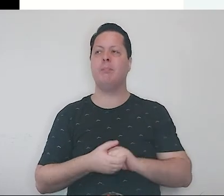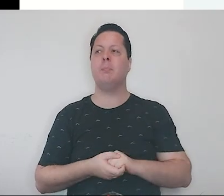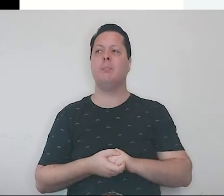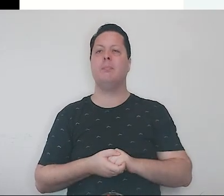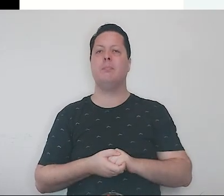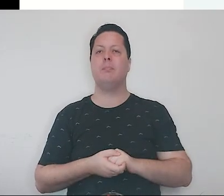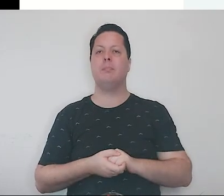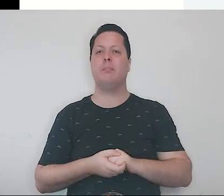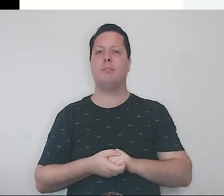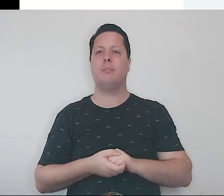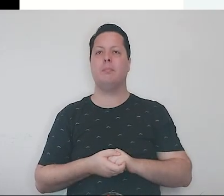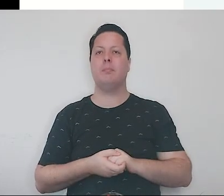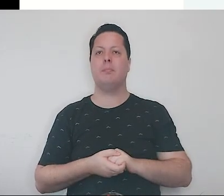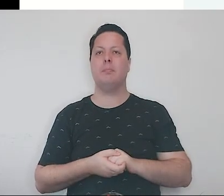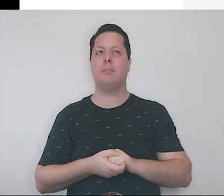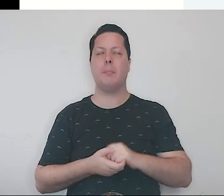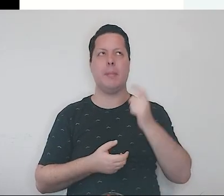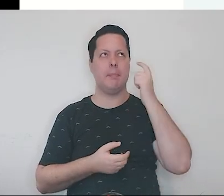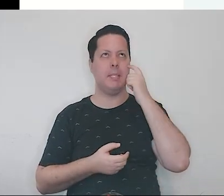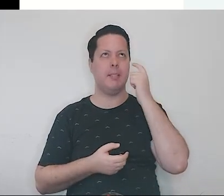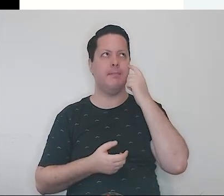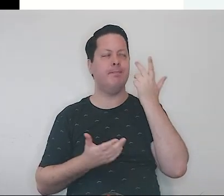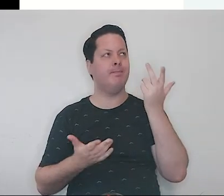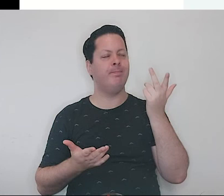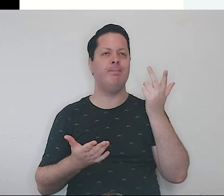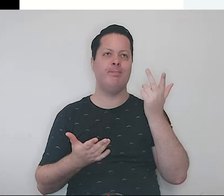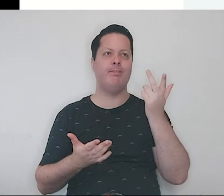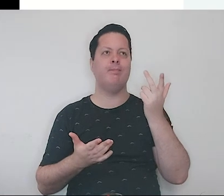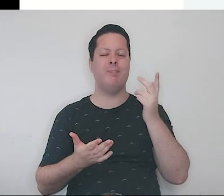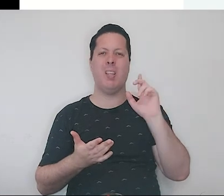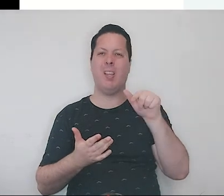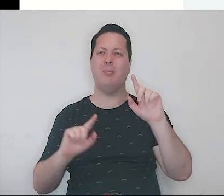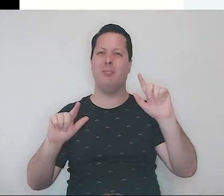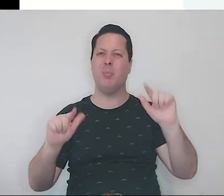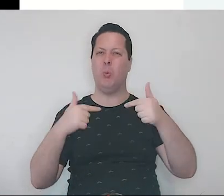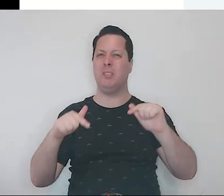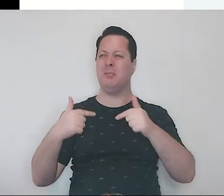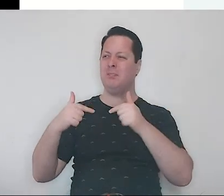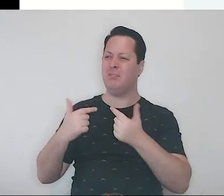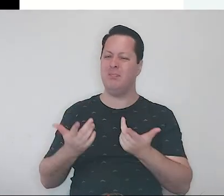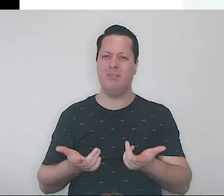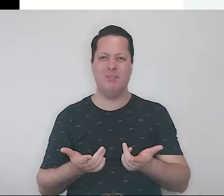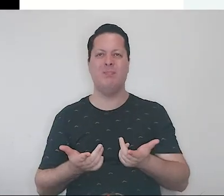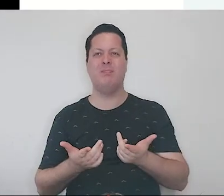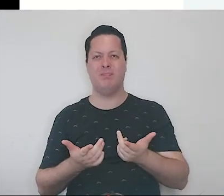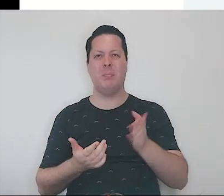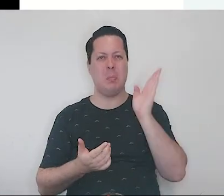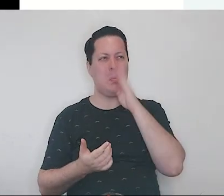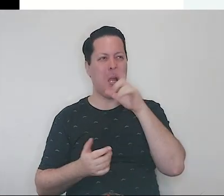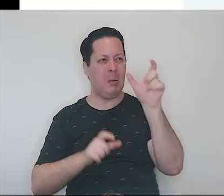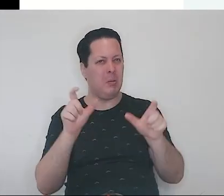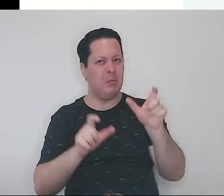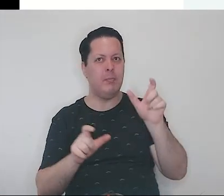E recebia sempre a crueldade das pessoas com bullying. E aí, por fim,